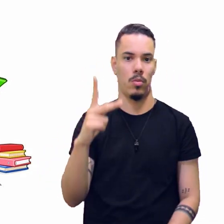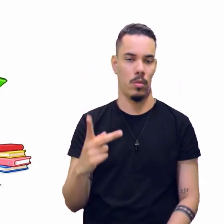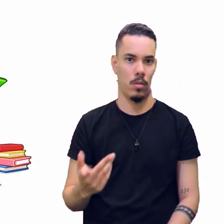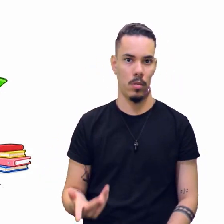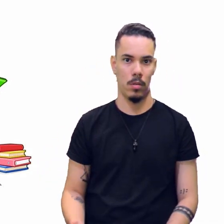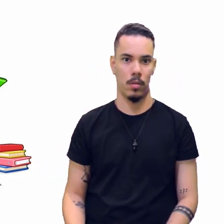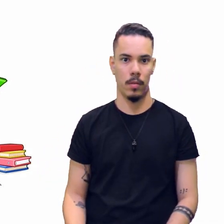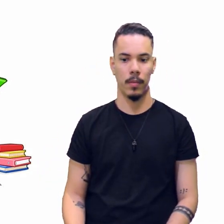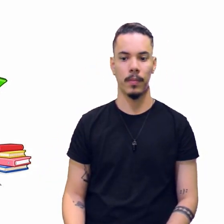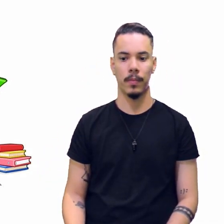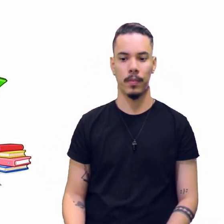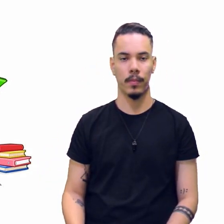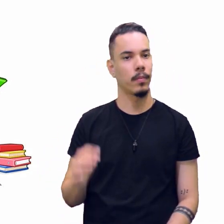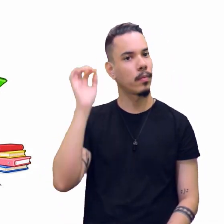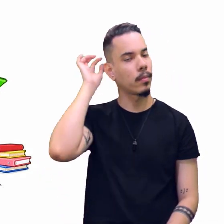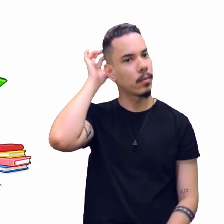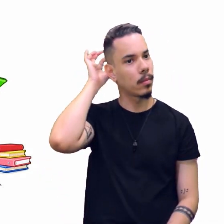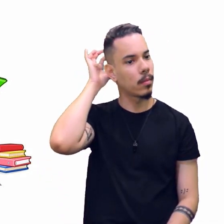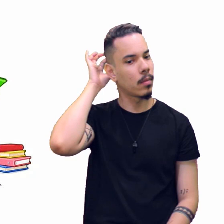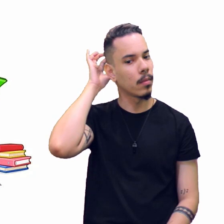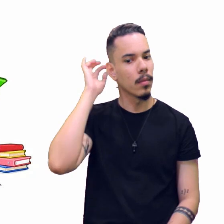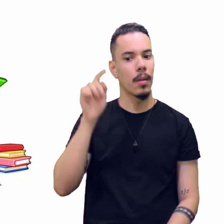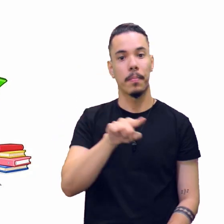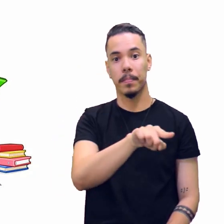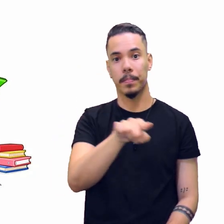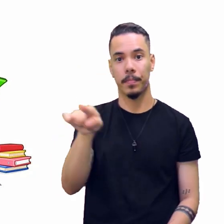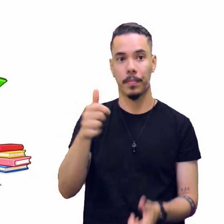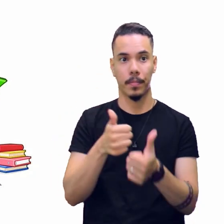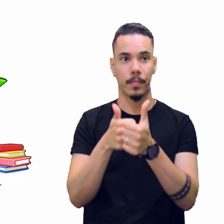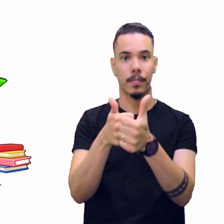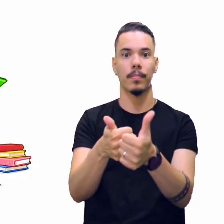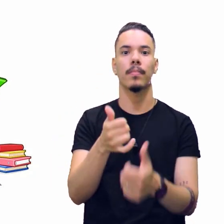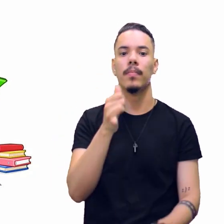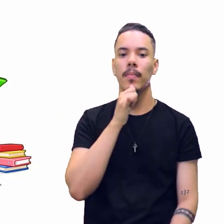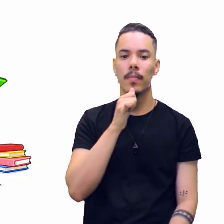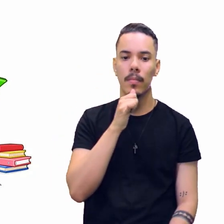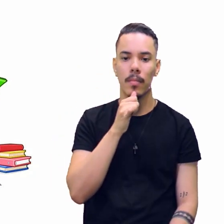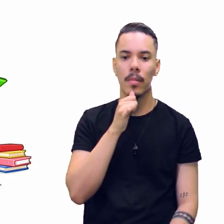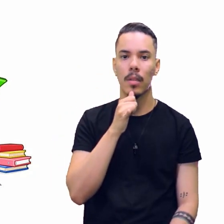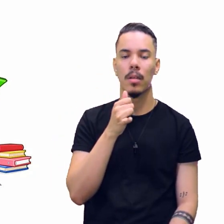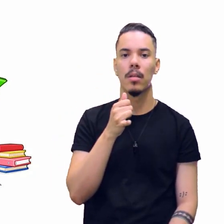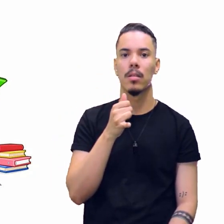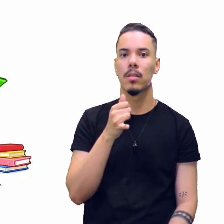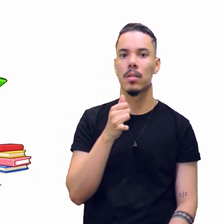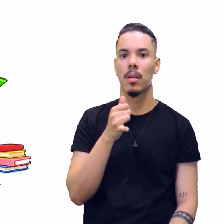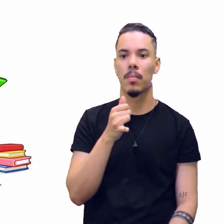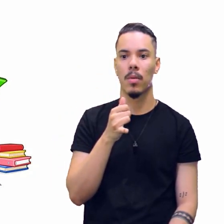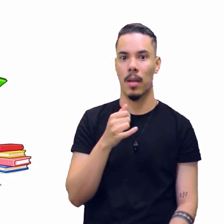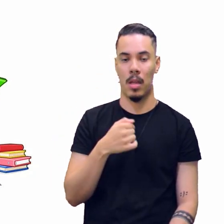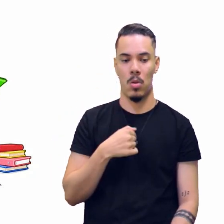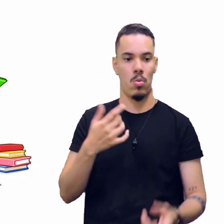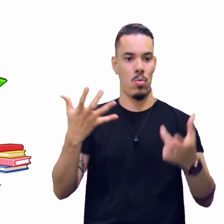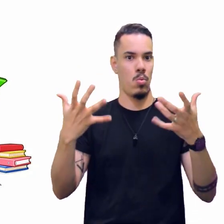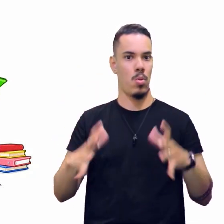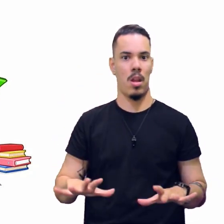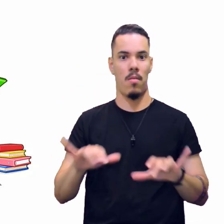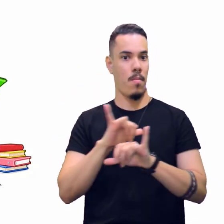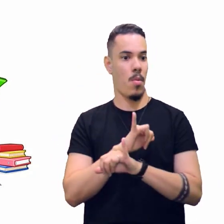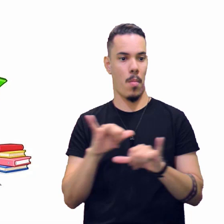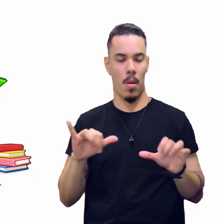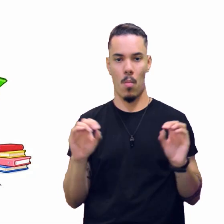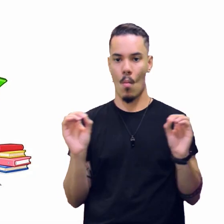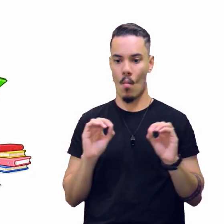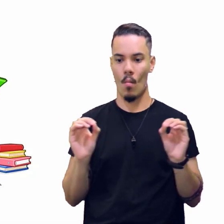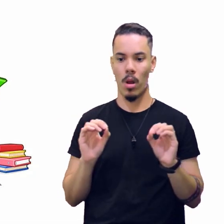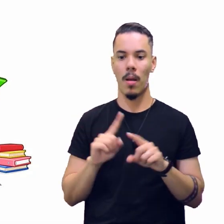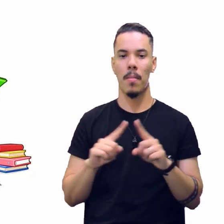Olha só, vocês acompanham a questão lá? Ou de um outro? Não estou querendo fazer propaganda, né?